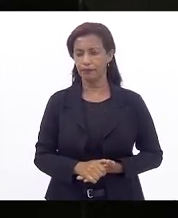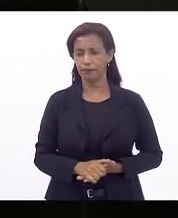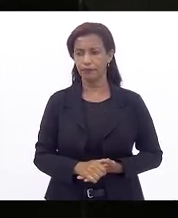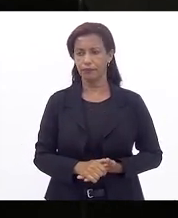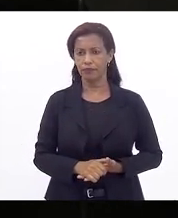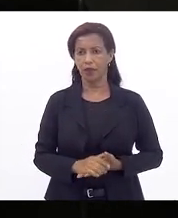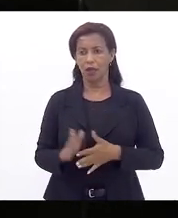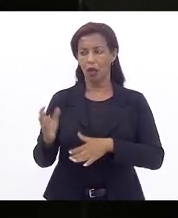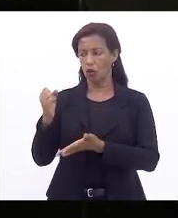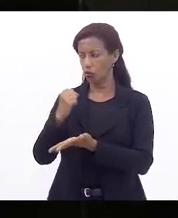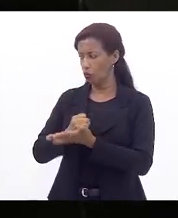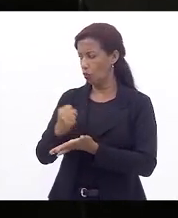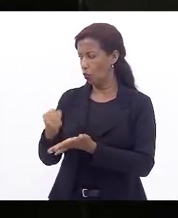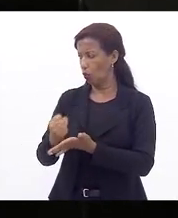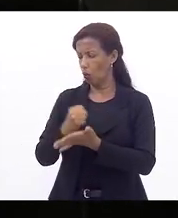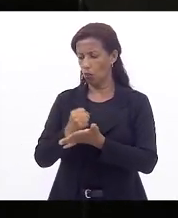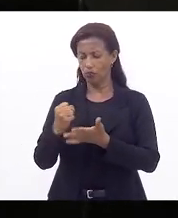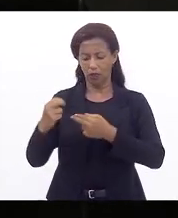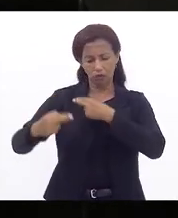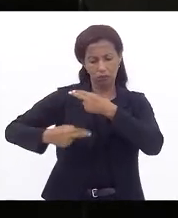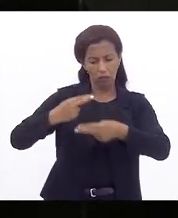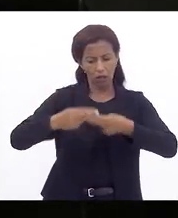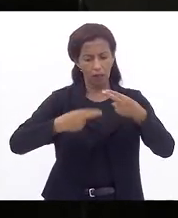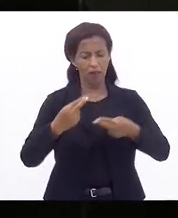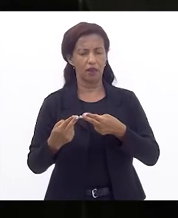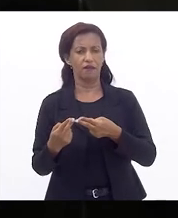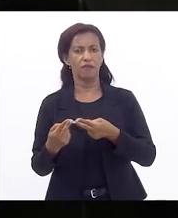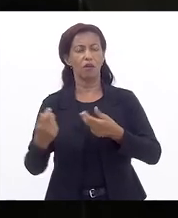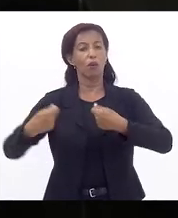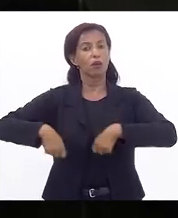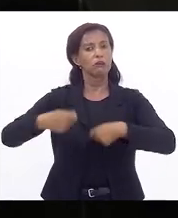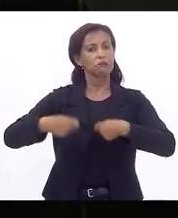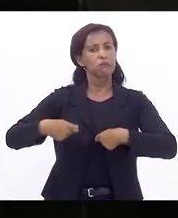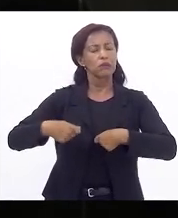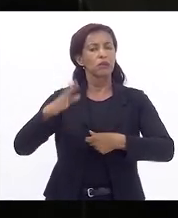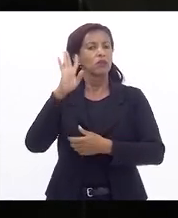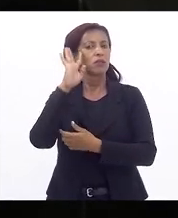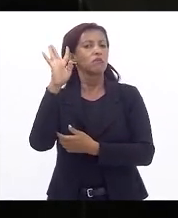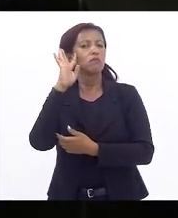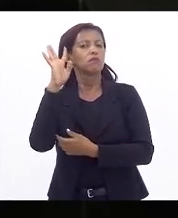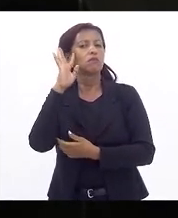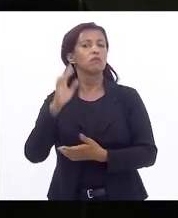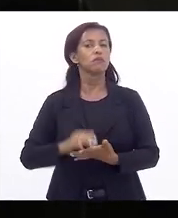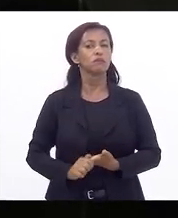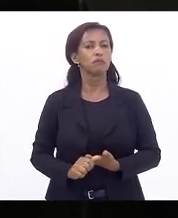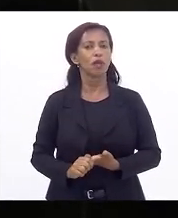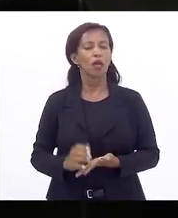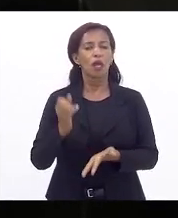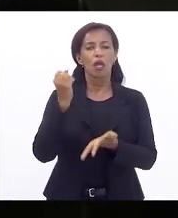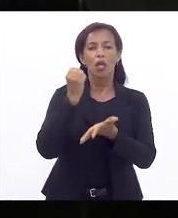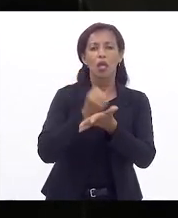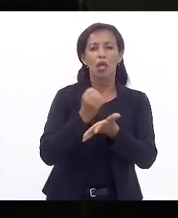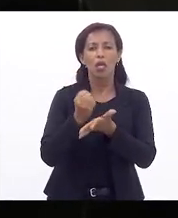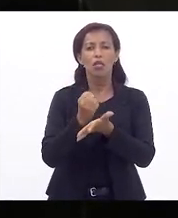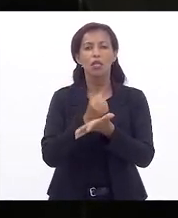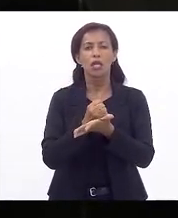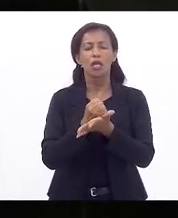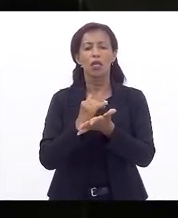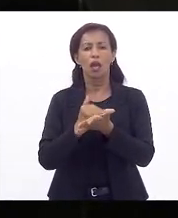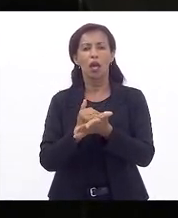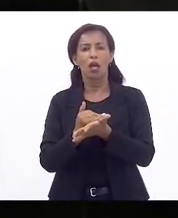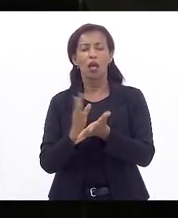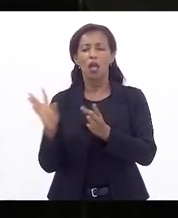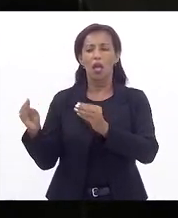ao contrato, à revisão tarifária, à necessidade de se imaginar receitas extra-tarifárias